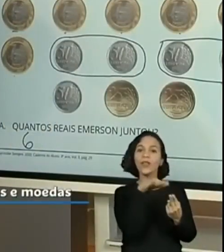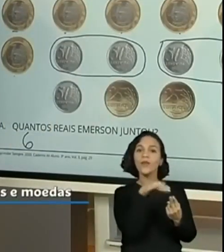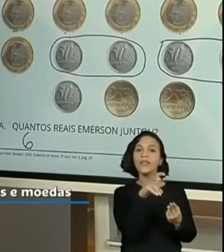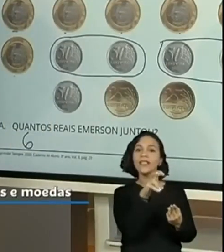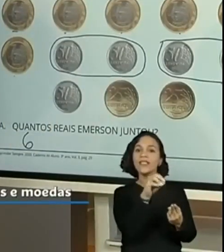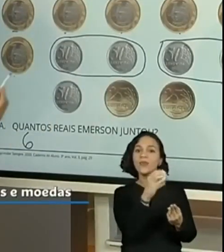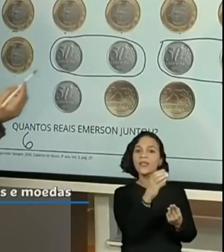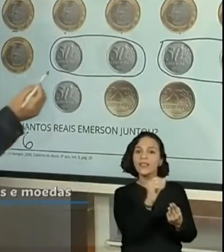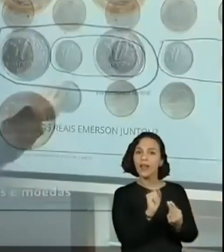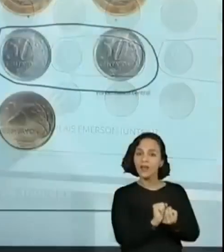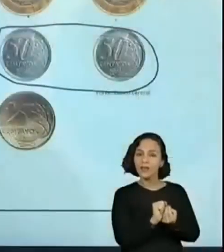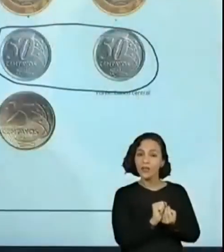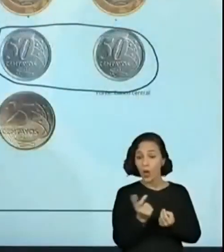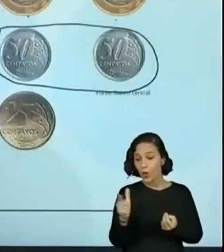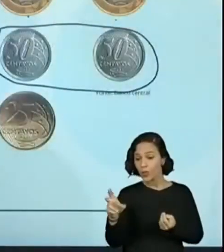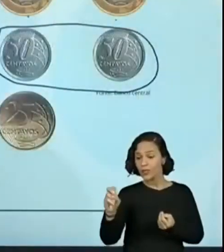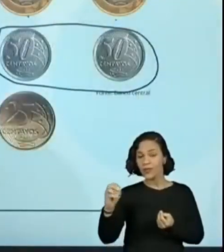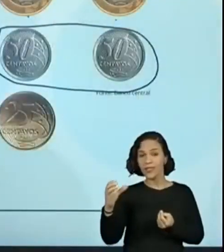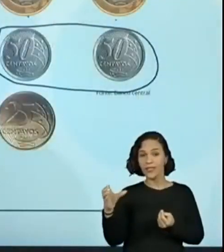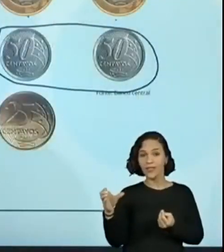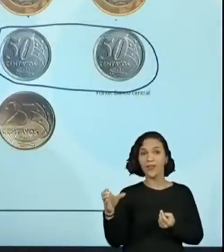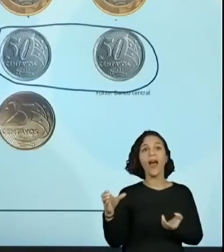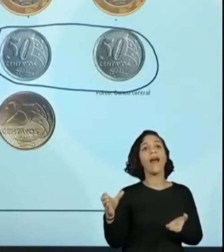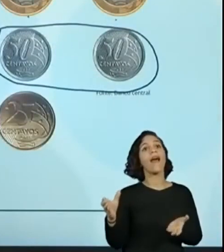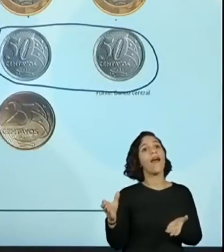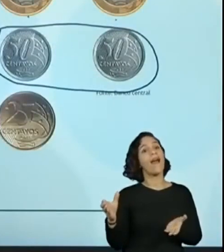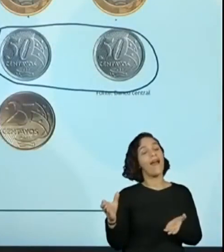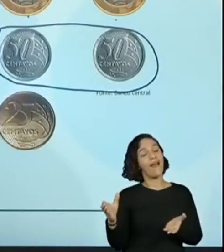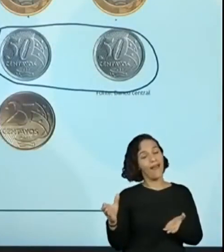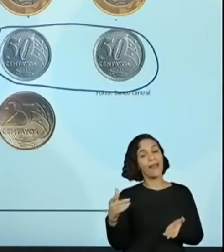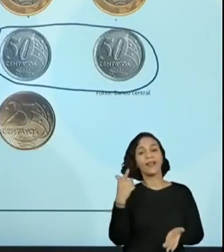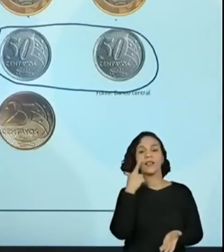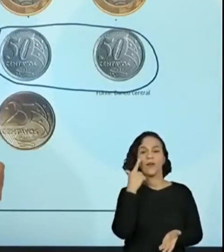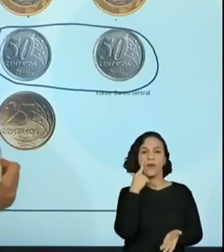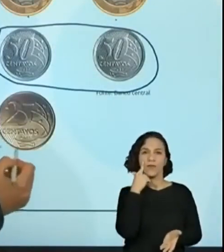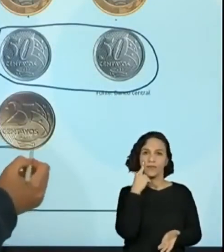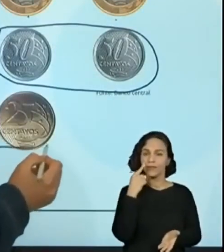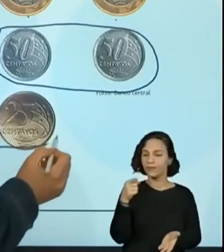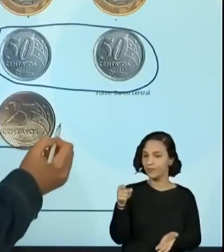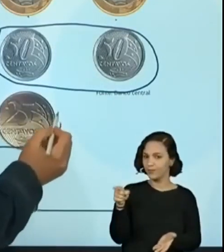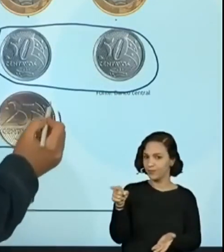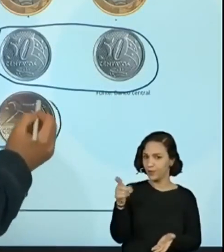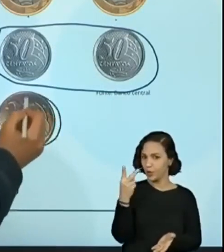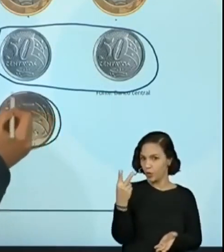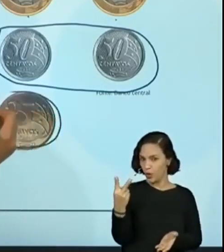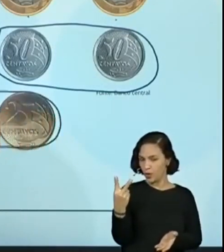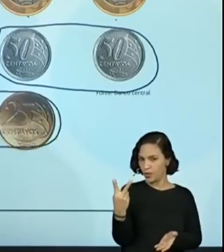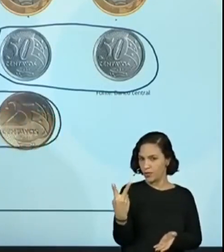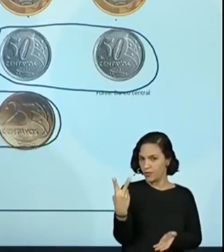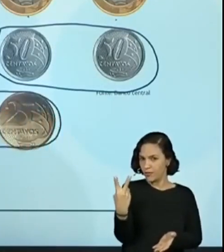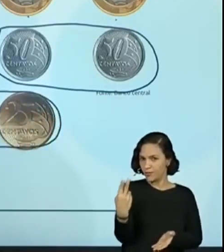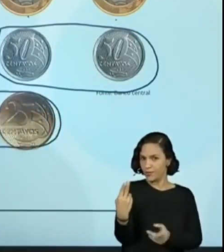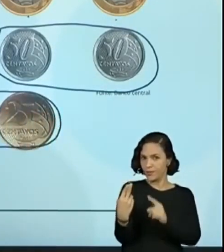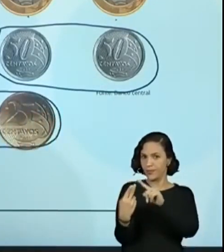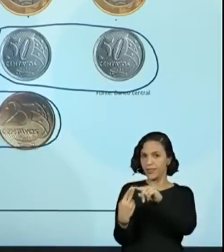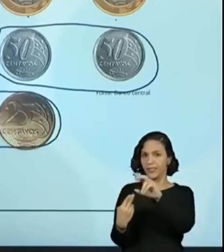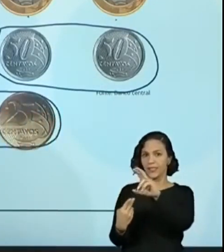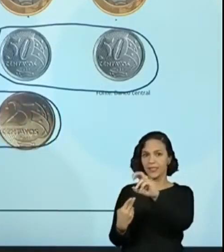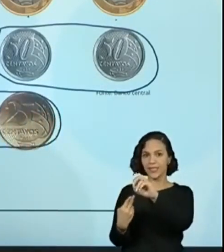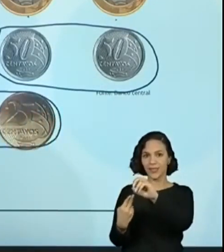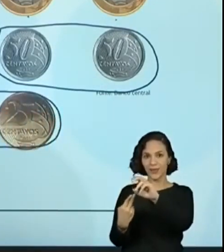cinquenta centavos. Então, vou circular as duas moedas de vinte e cinco centavos para formar